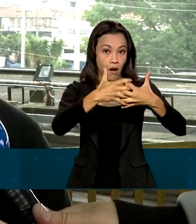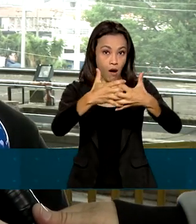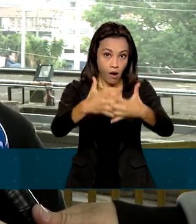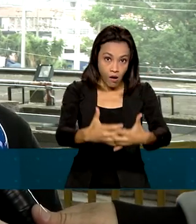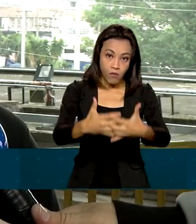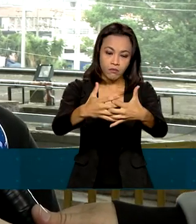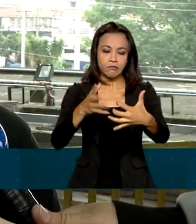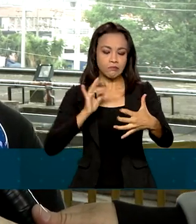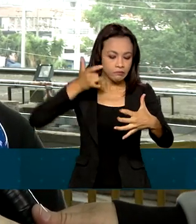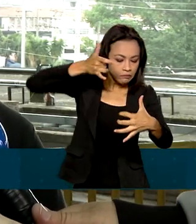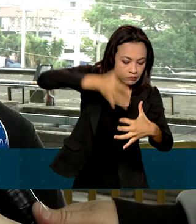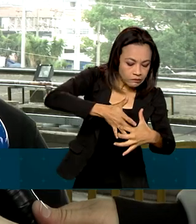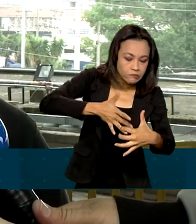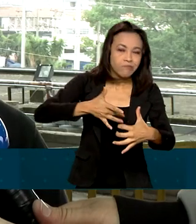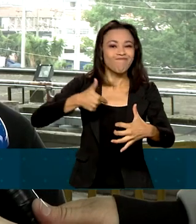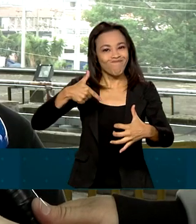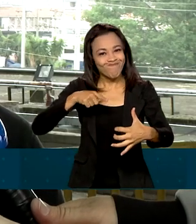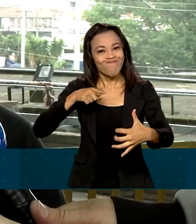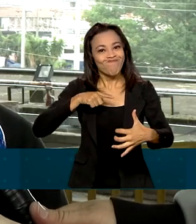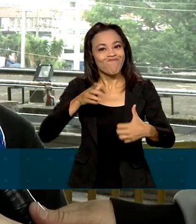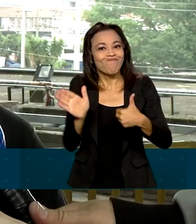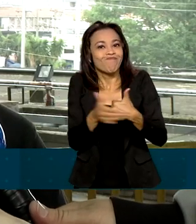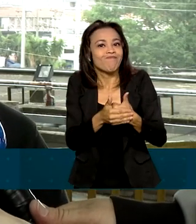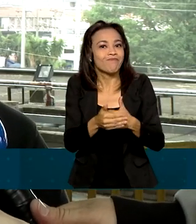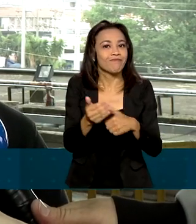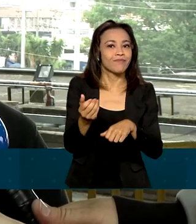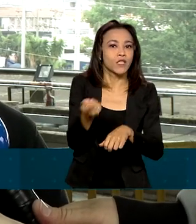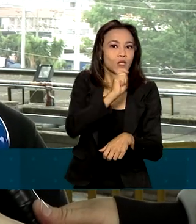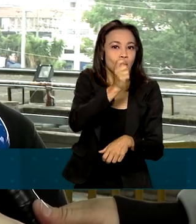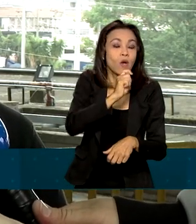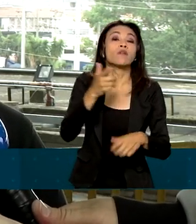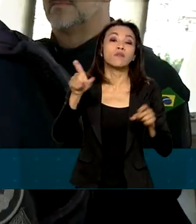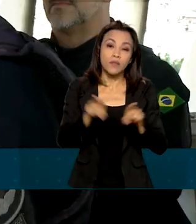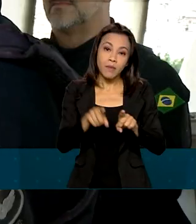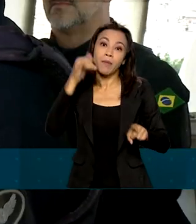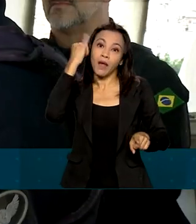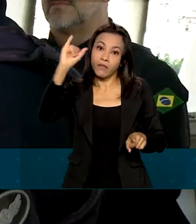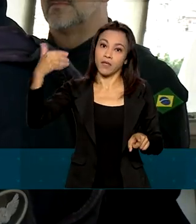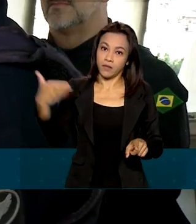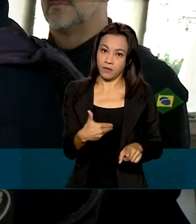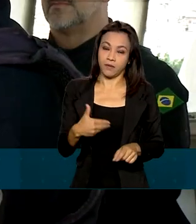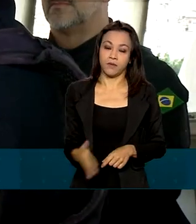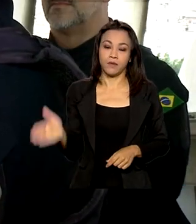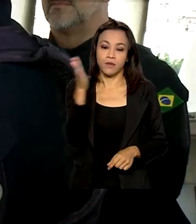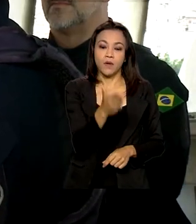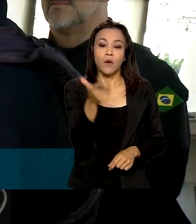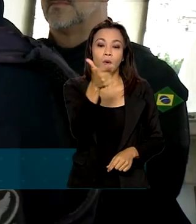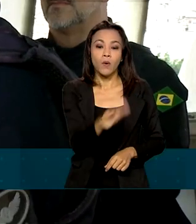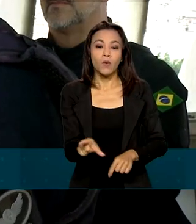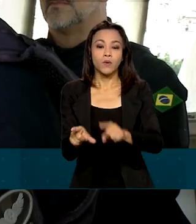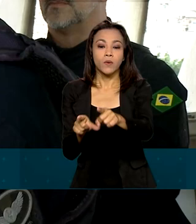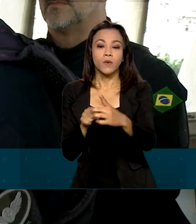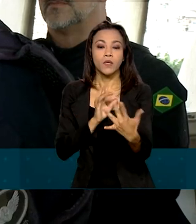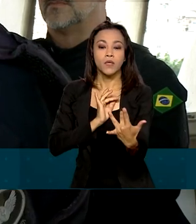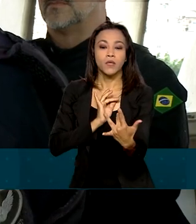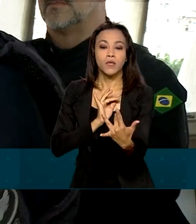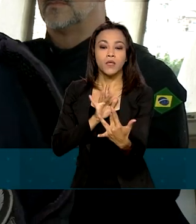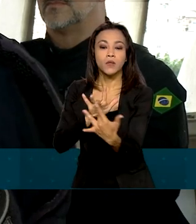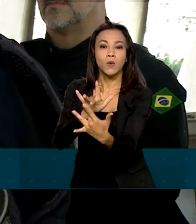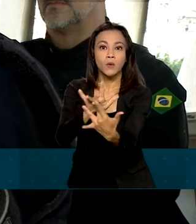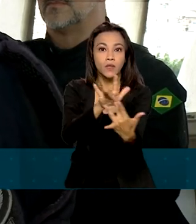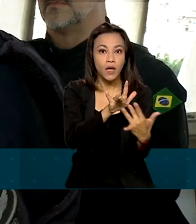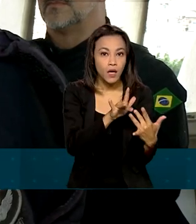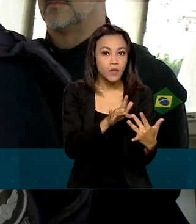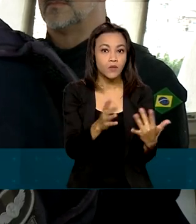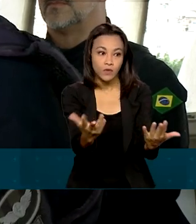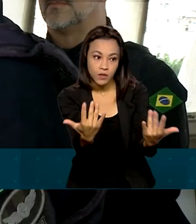produtos ilícitos. Então, vamos estar fazendo uma prevenção também. Esse estreitamento, esse contato mais próximo